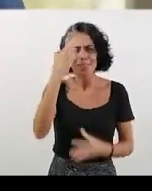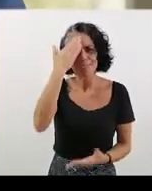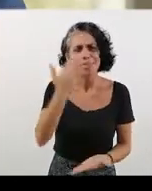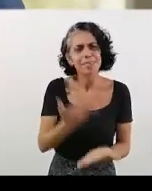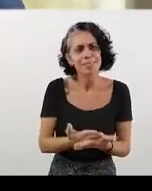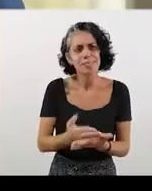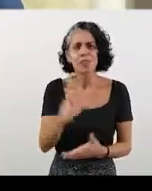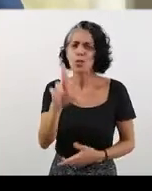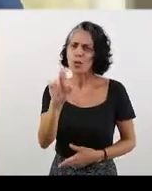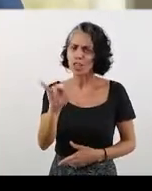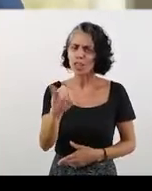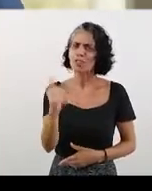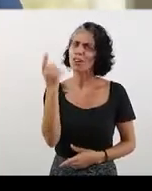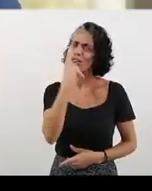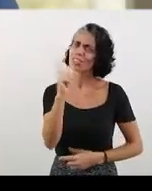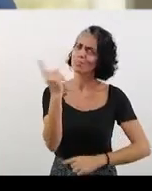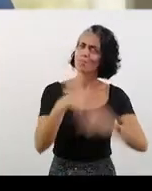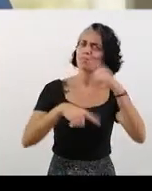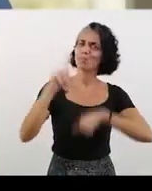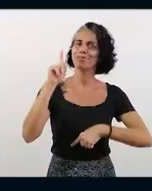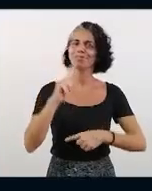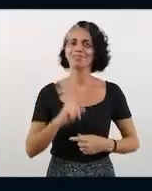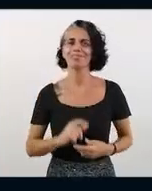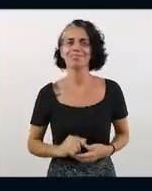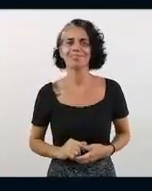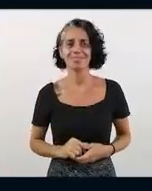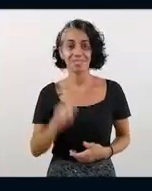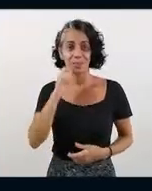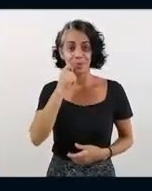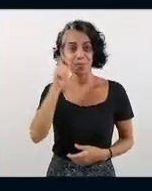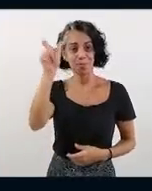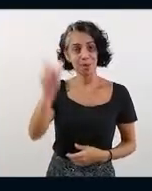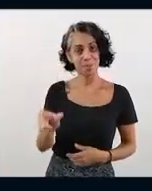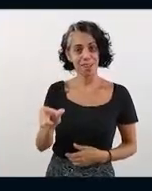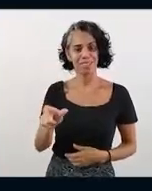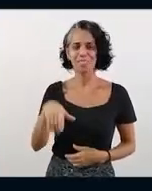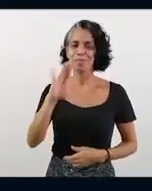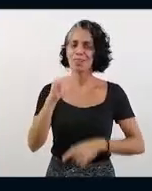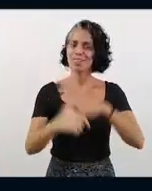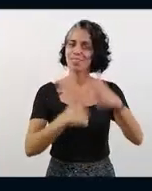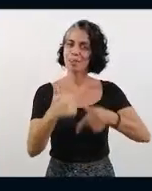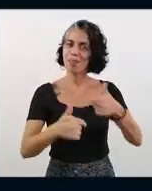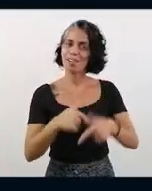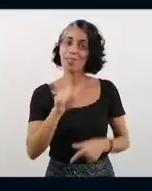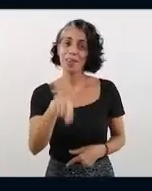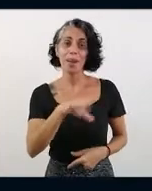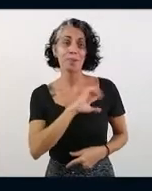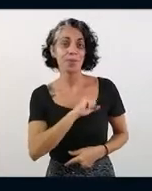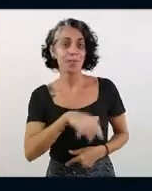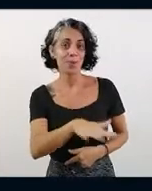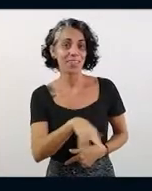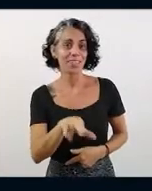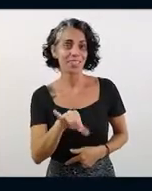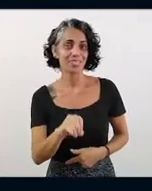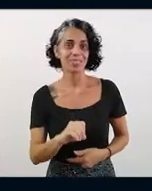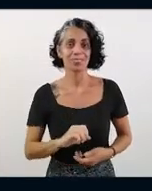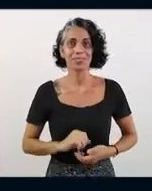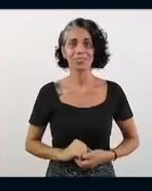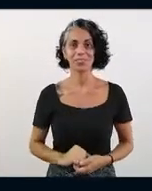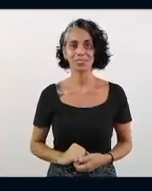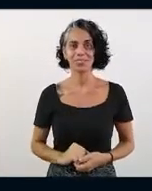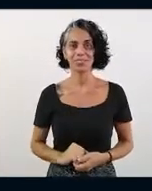certeza, o Rio vai voltar a dar certo. Eduardo Paes. É mais que trabalho. É amor ao Rio.